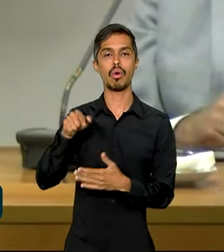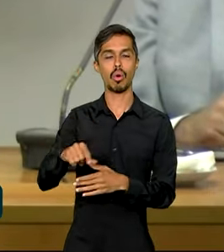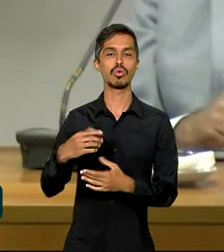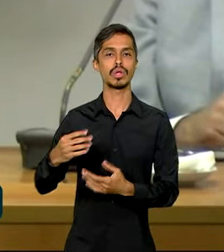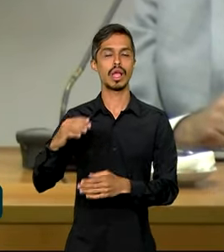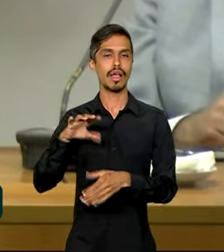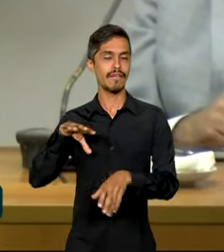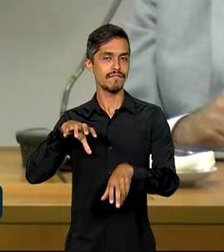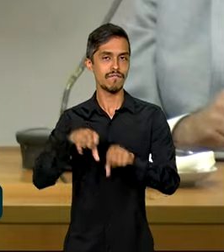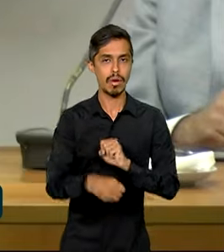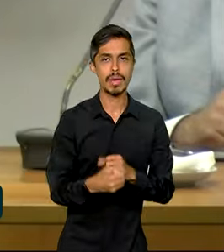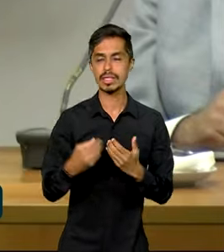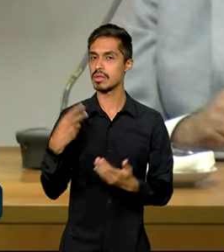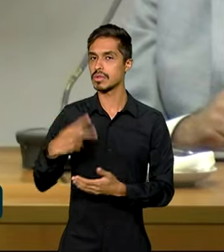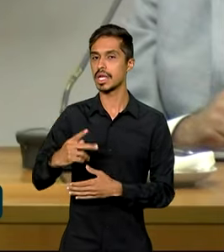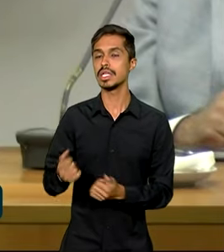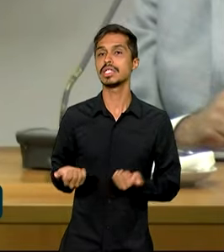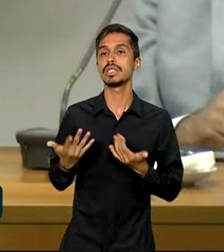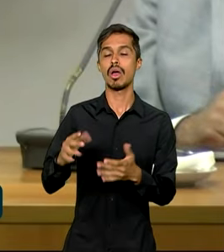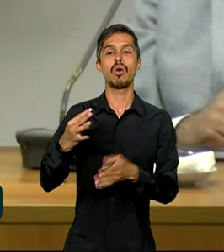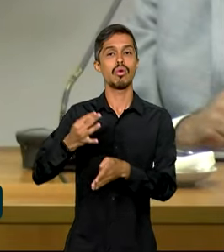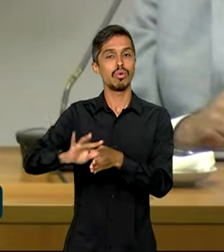e vamos dar aos conselhos tutelares